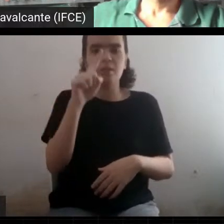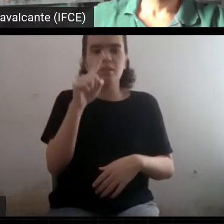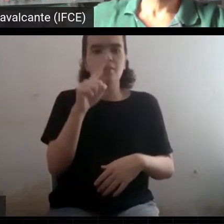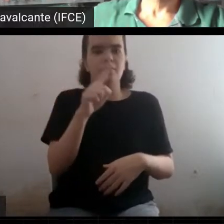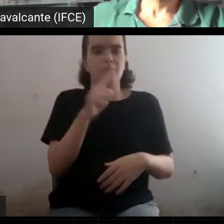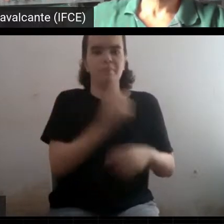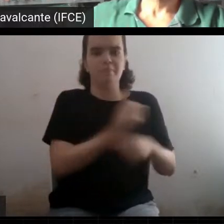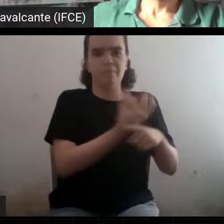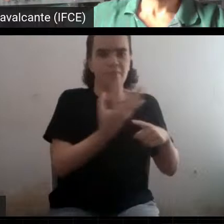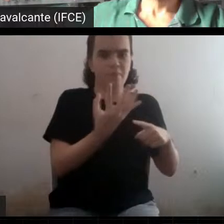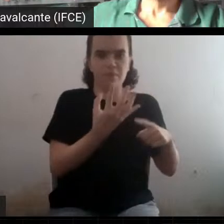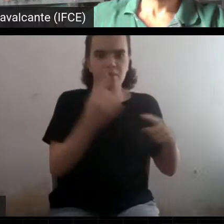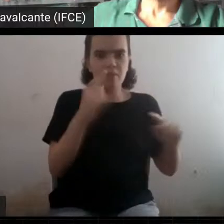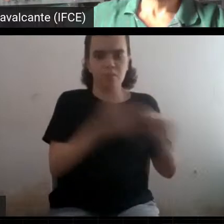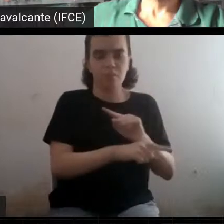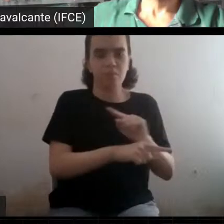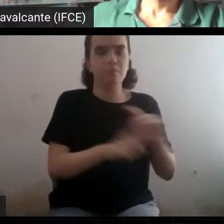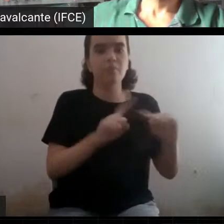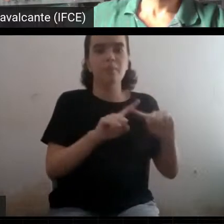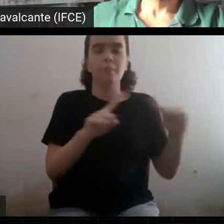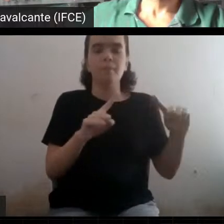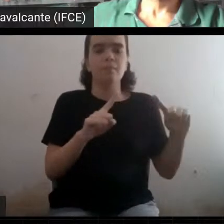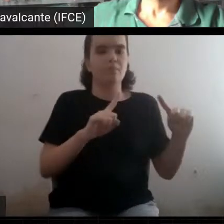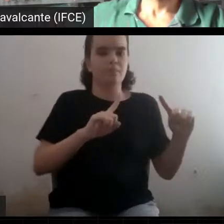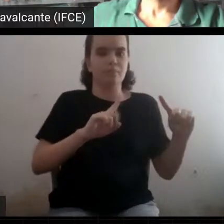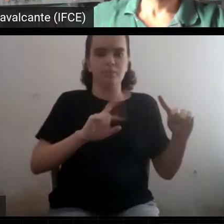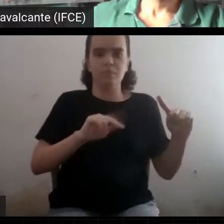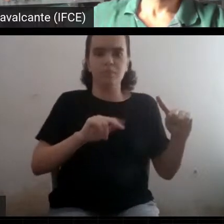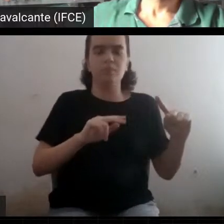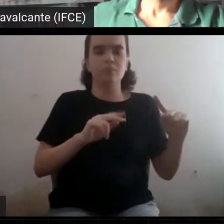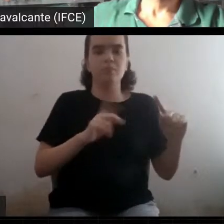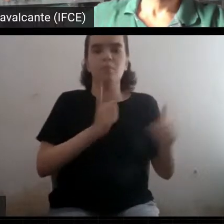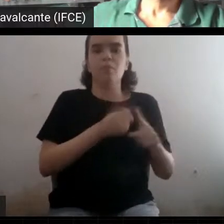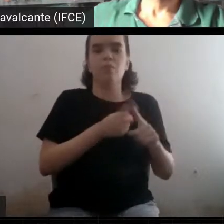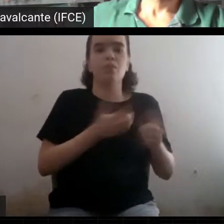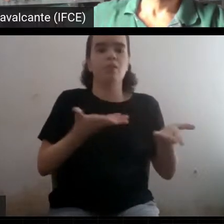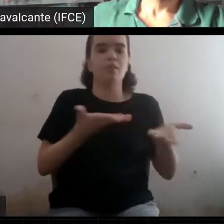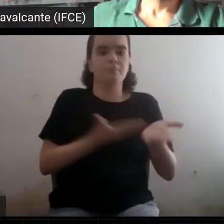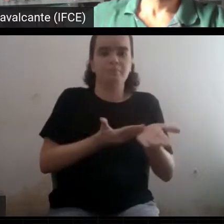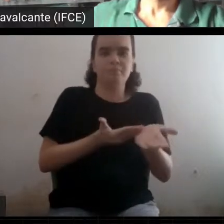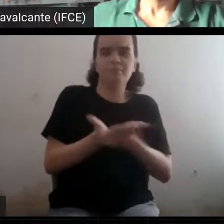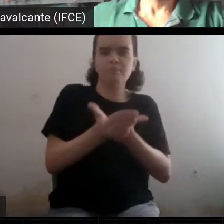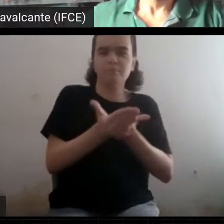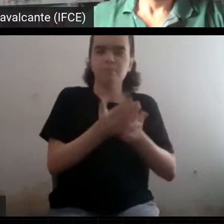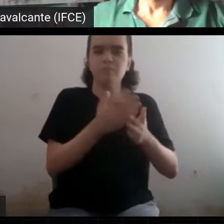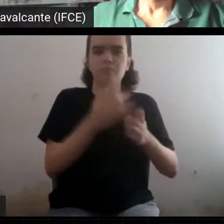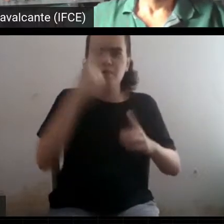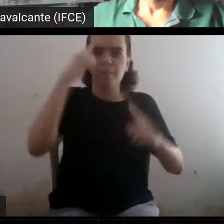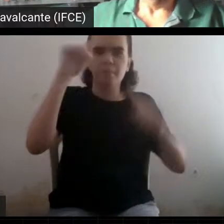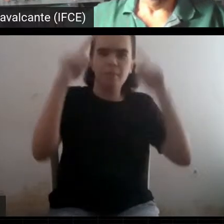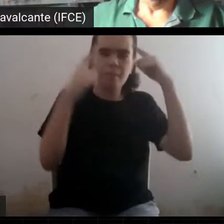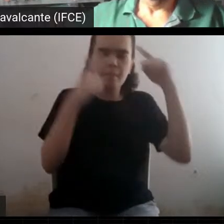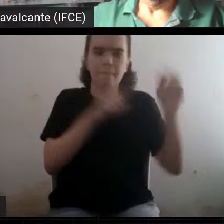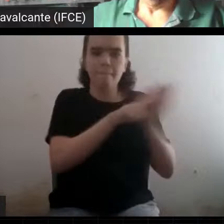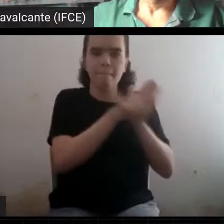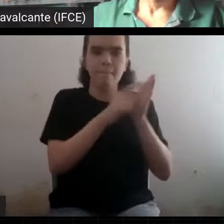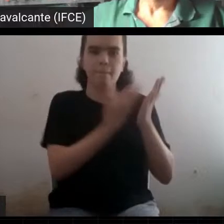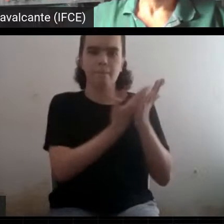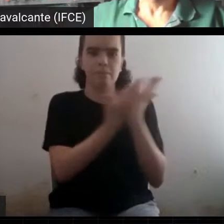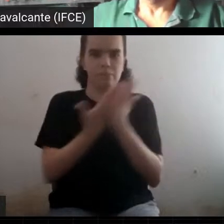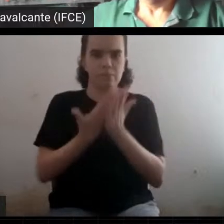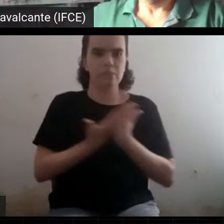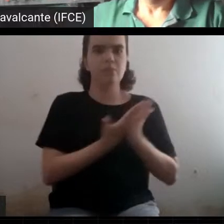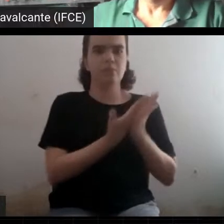Mas não é uma teoria científica do patamar da relatividade geral, por exemplo, que foi submetida a uma série de